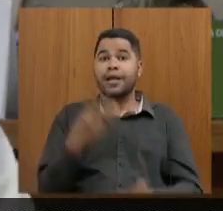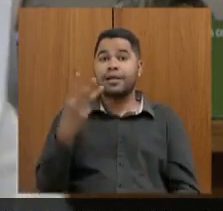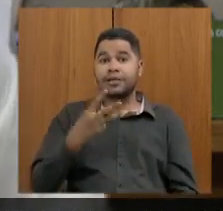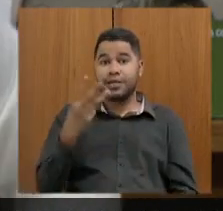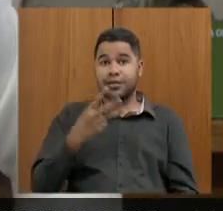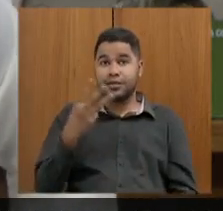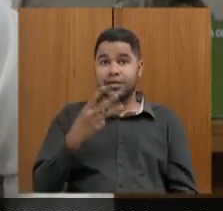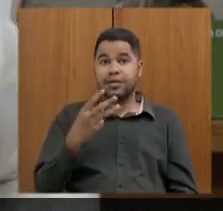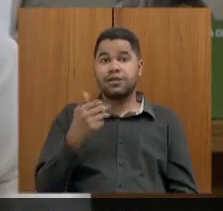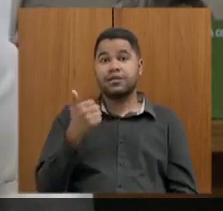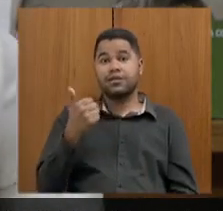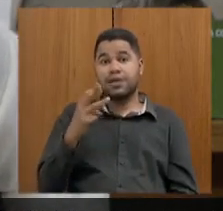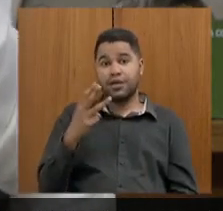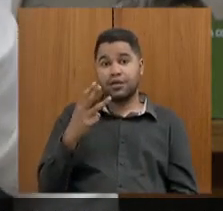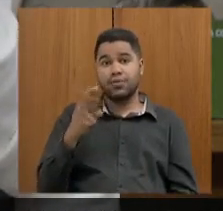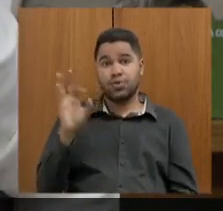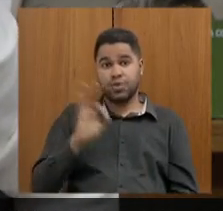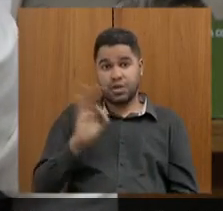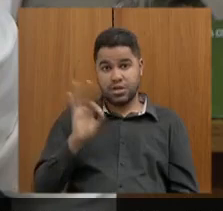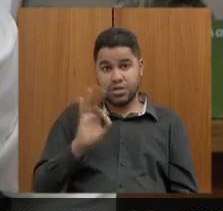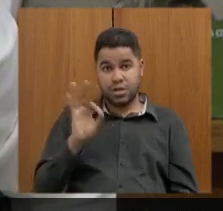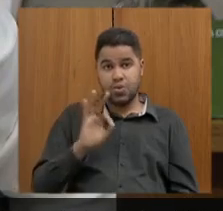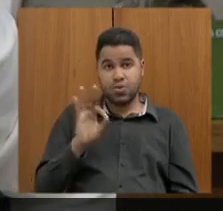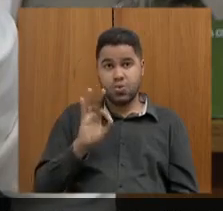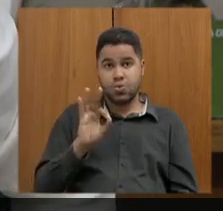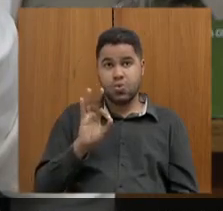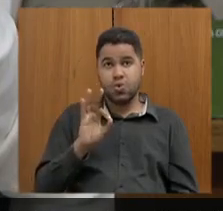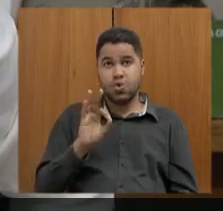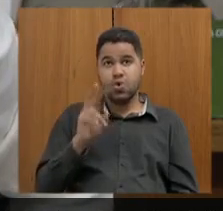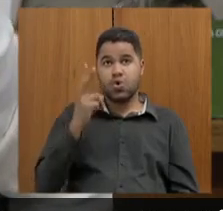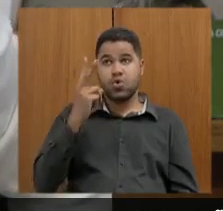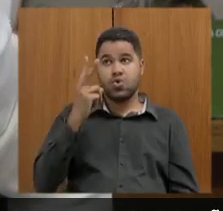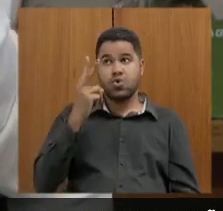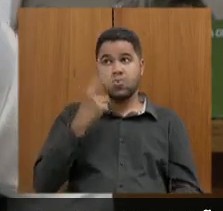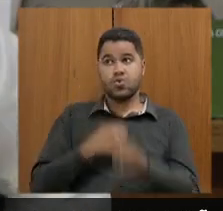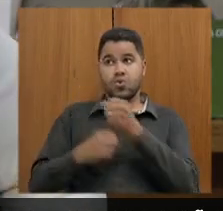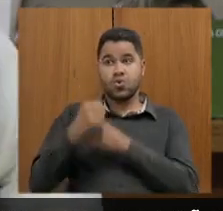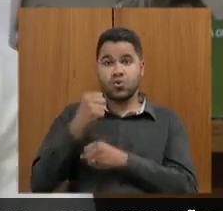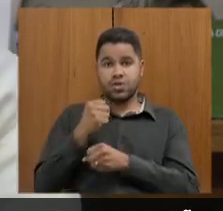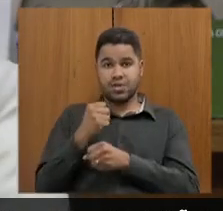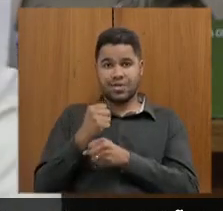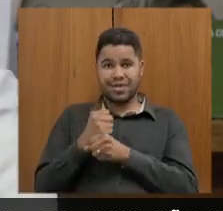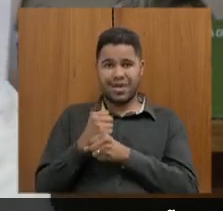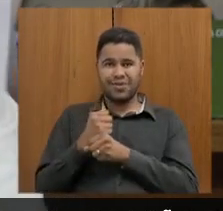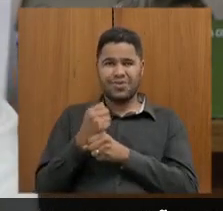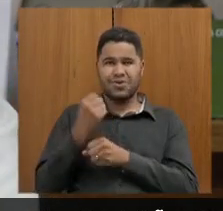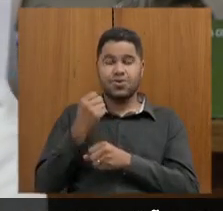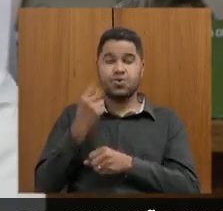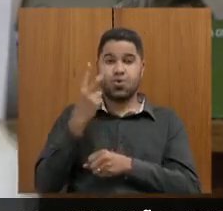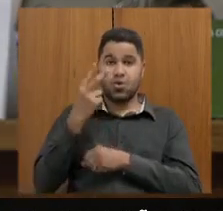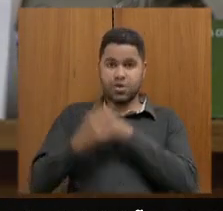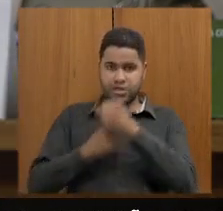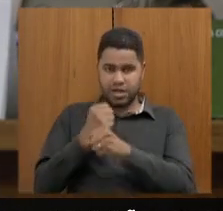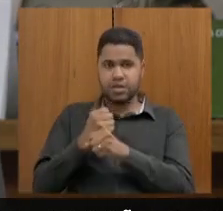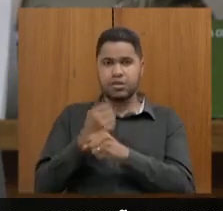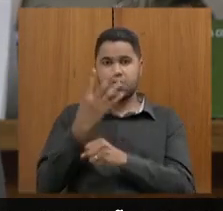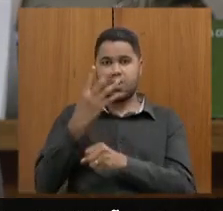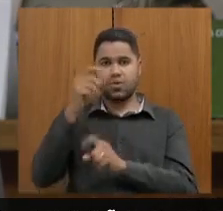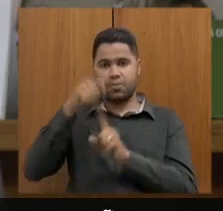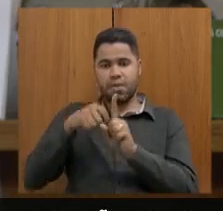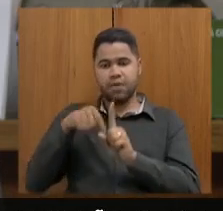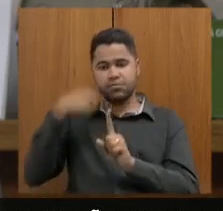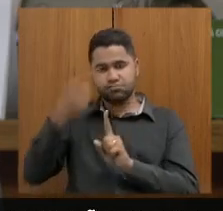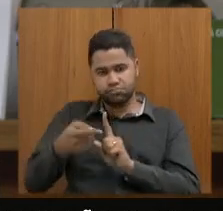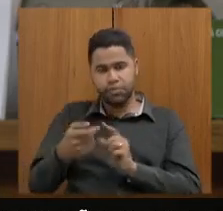Folha de 13º há dois anos e quatro meses depois do início da gestão. Isso quer dizer